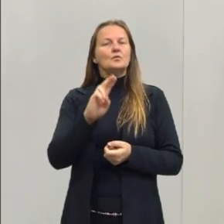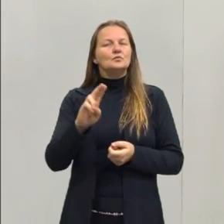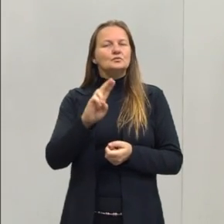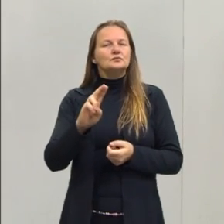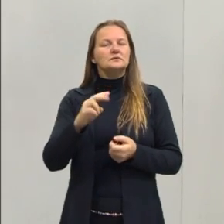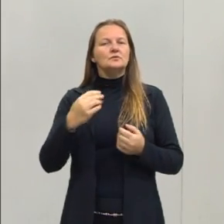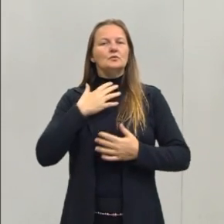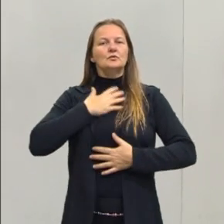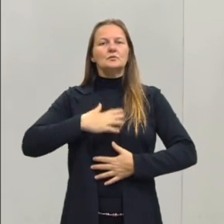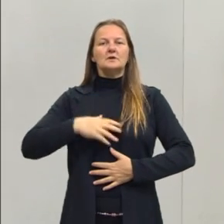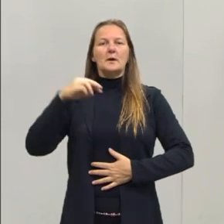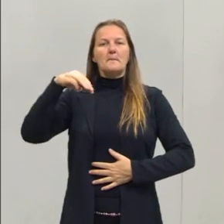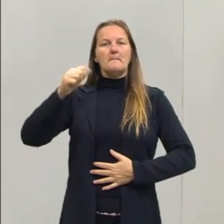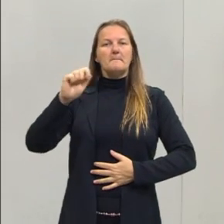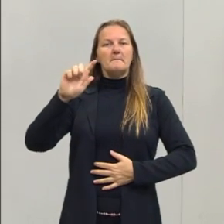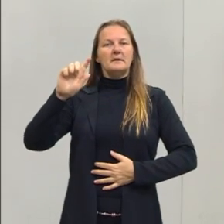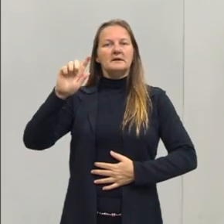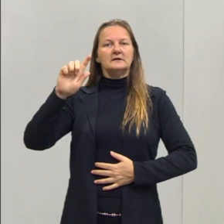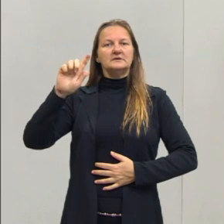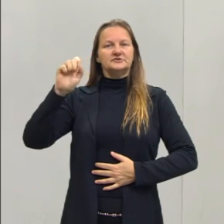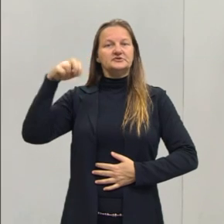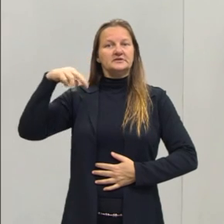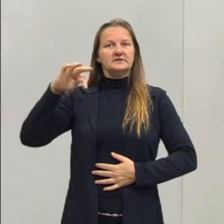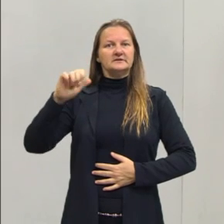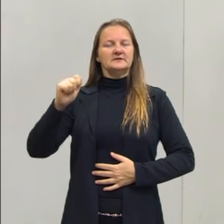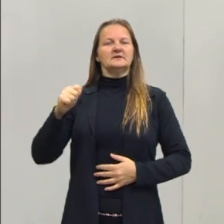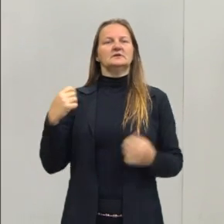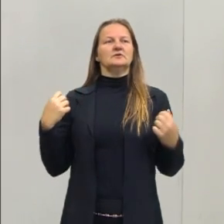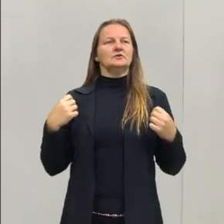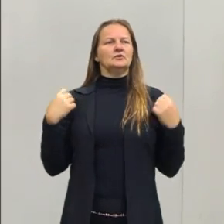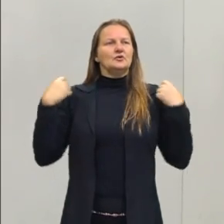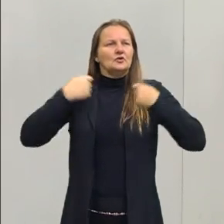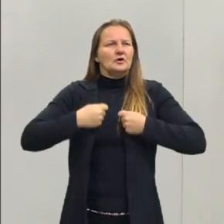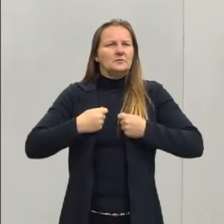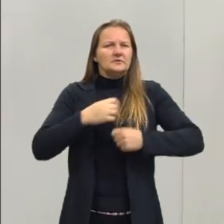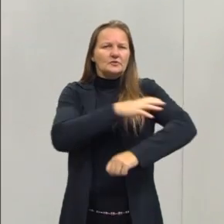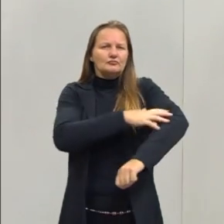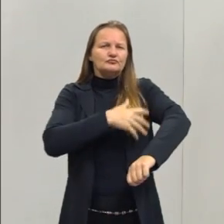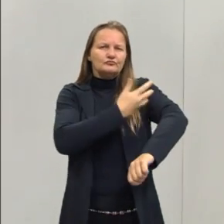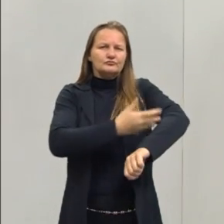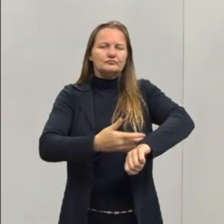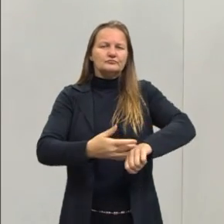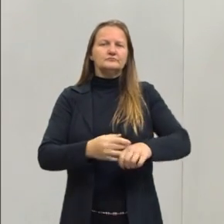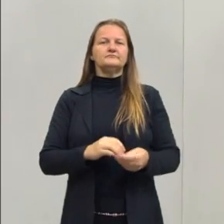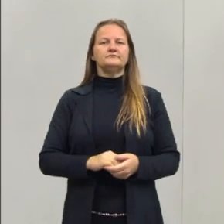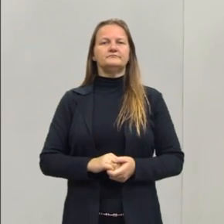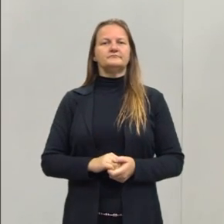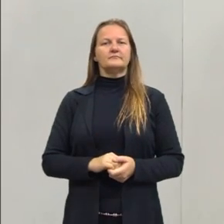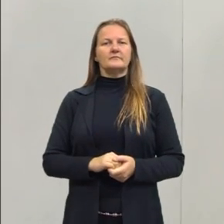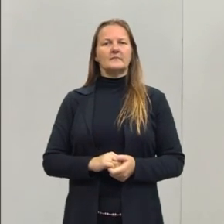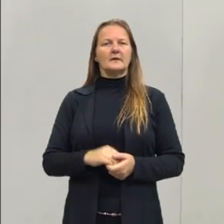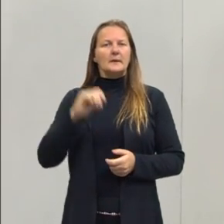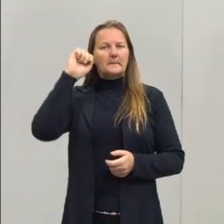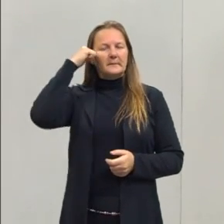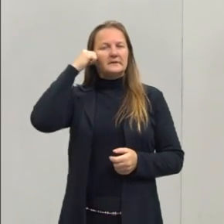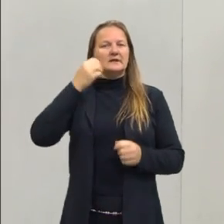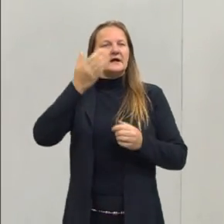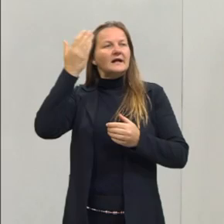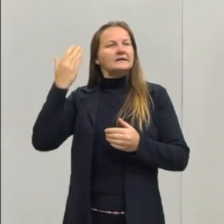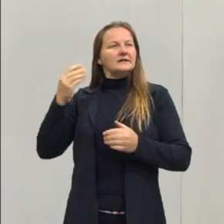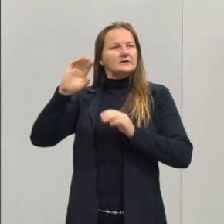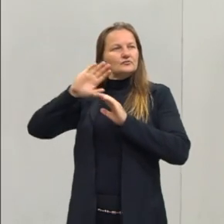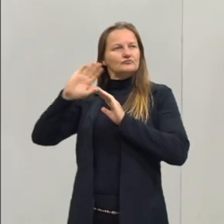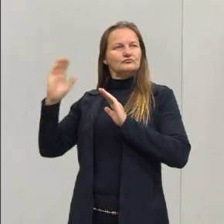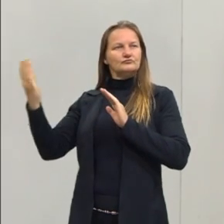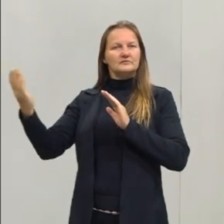com uma camiseta magenta do projeto, uma camisa de flanela preta, e atrás de mim, o quadro branco no estúdio